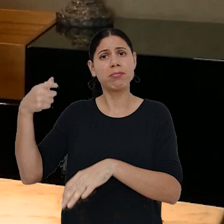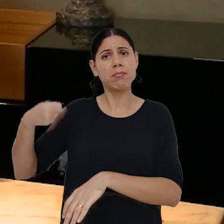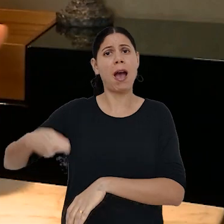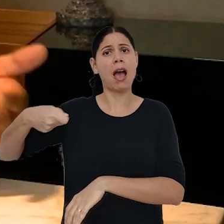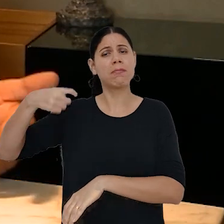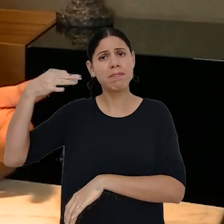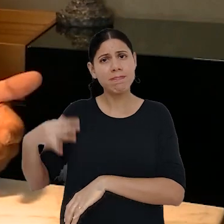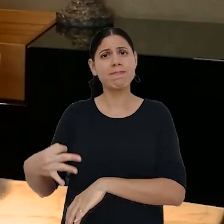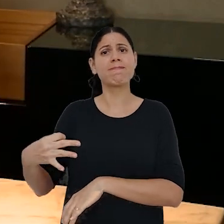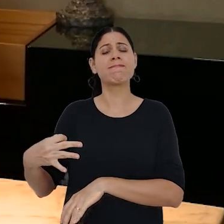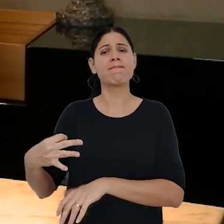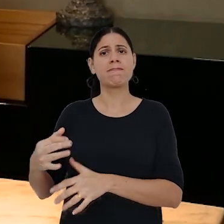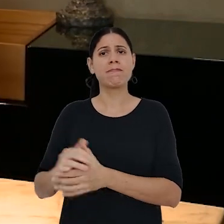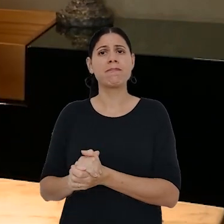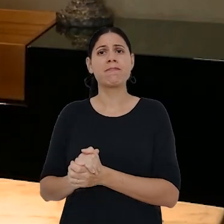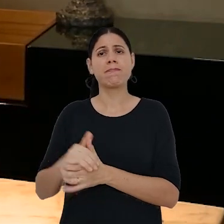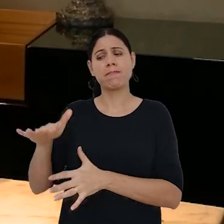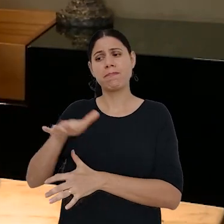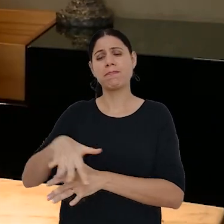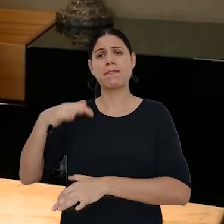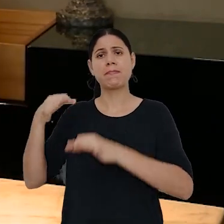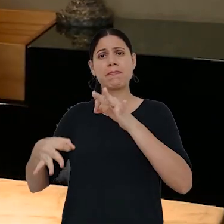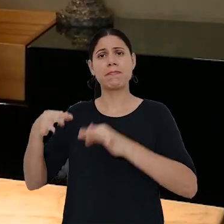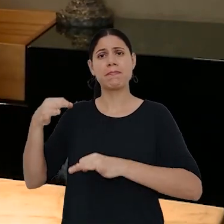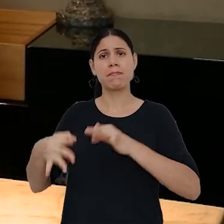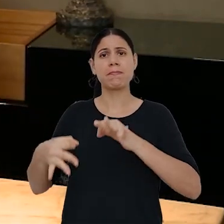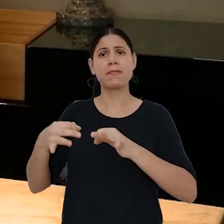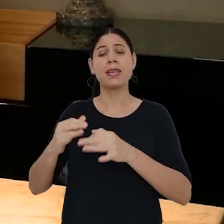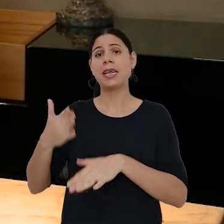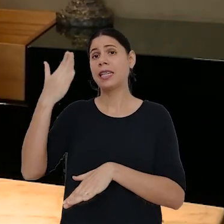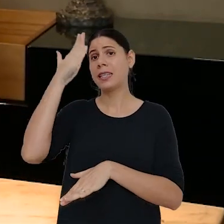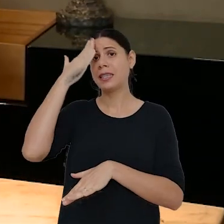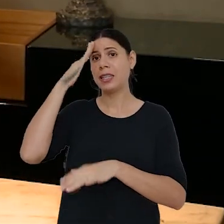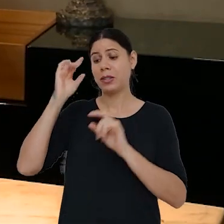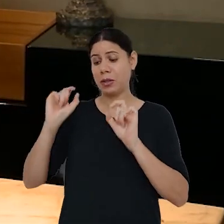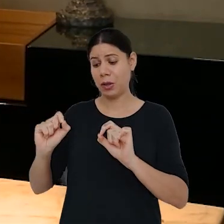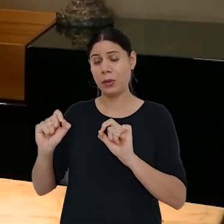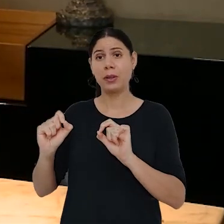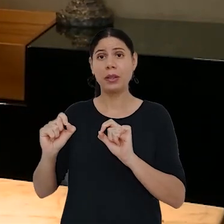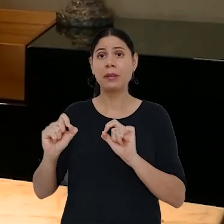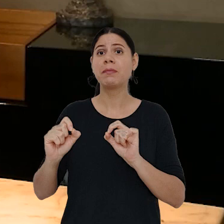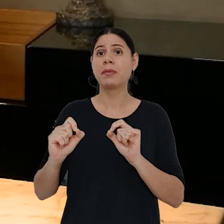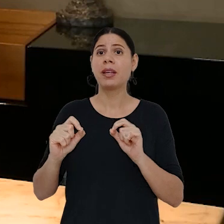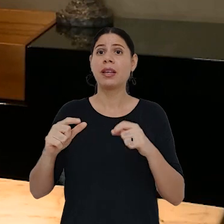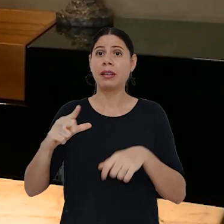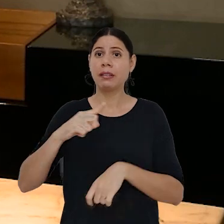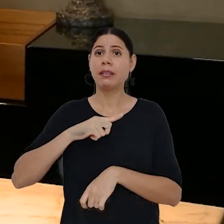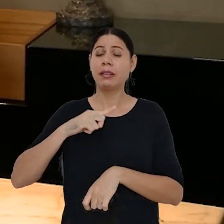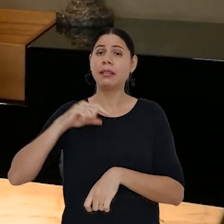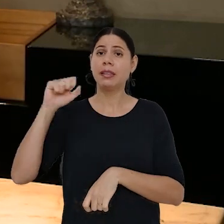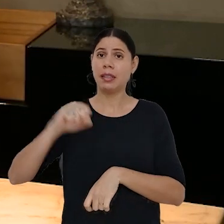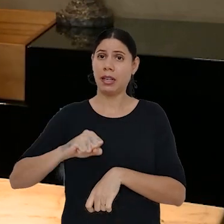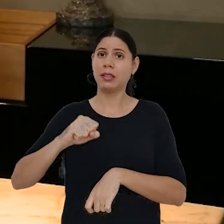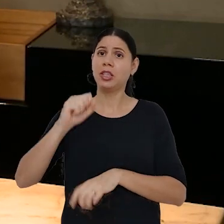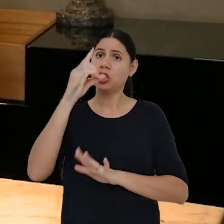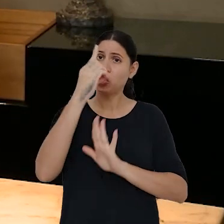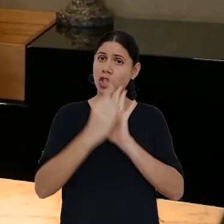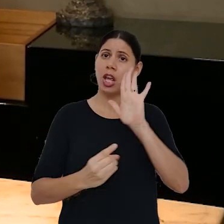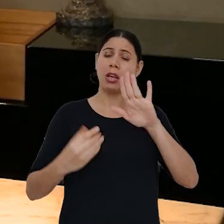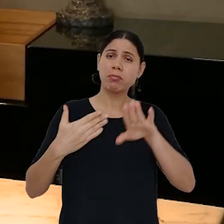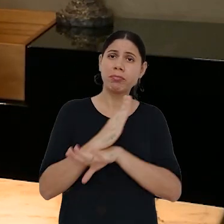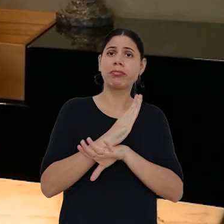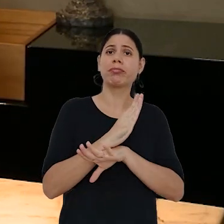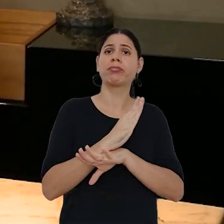proporcionalidade o poder judiciário ao passo de entender, neste caso específico, que tinha, então, a candidata